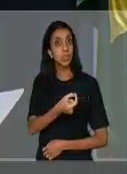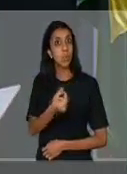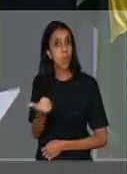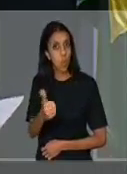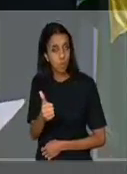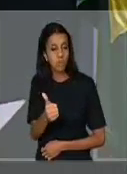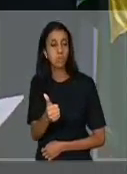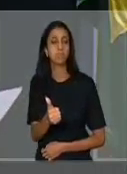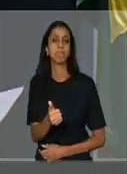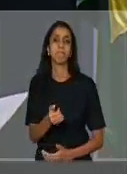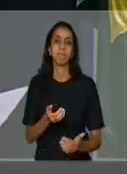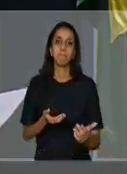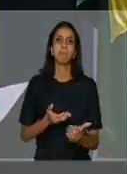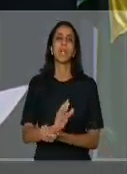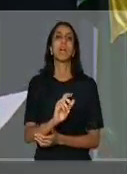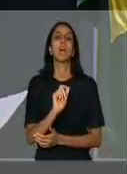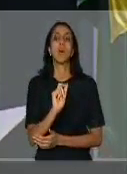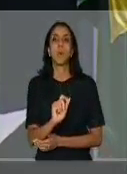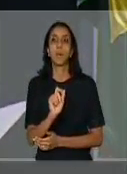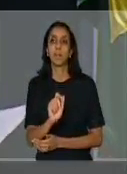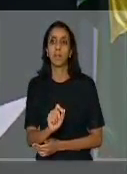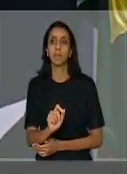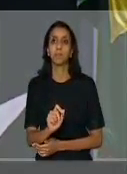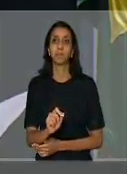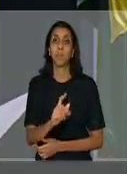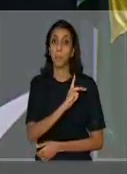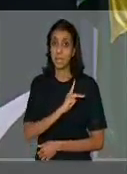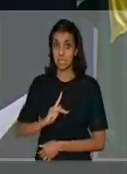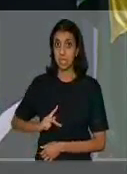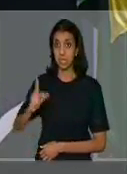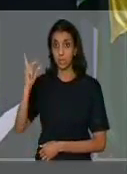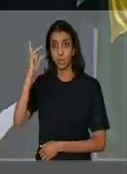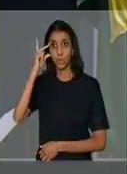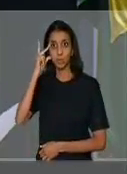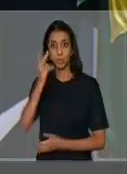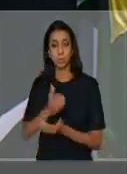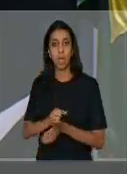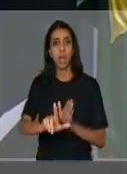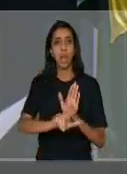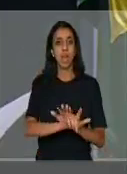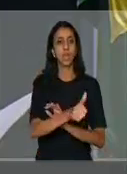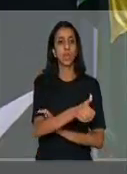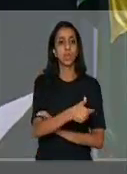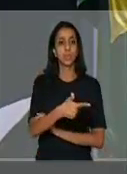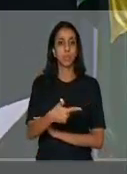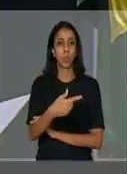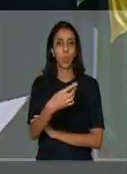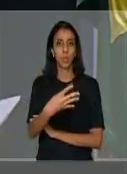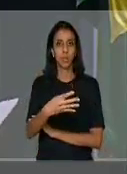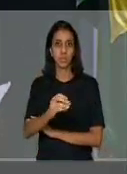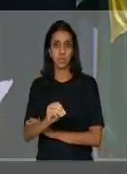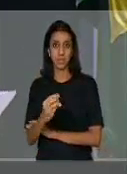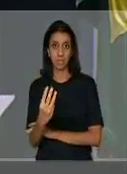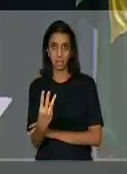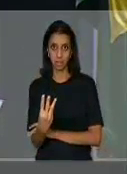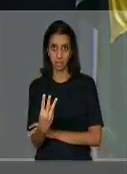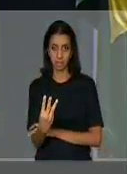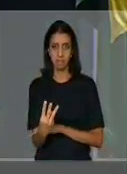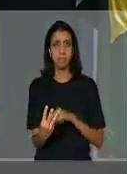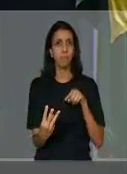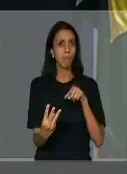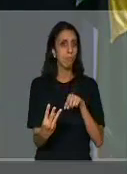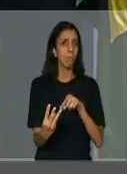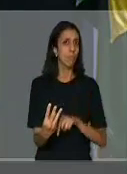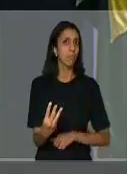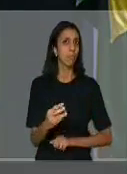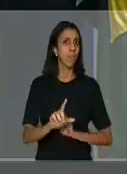foi sancionado pela presidenta Dilma a Lei 12.403. Essa lei